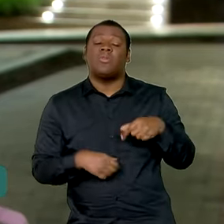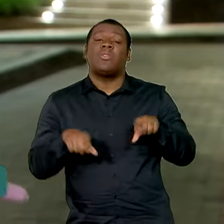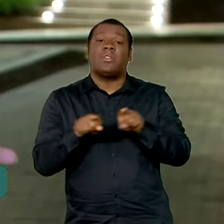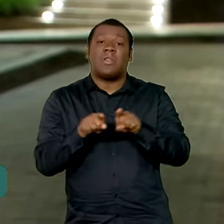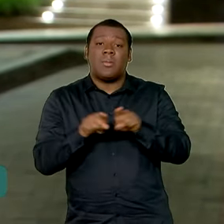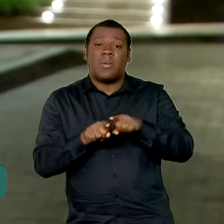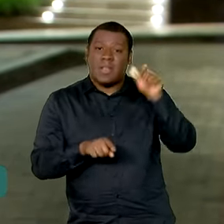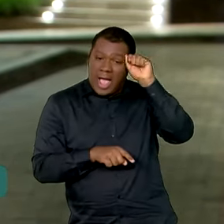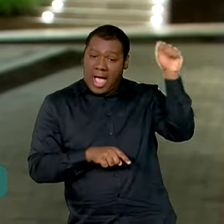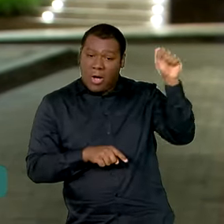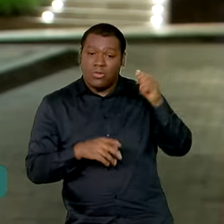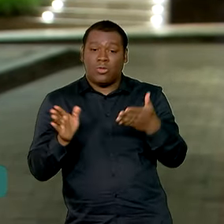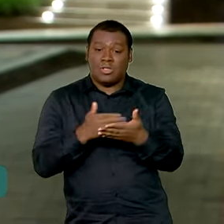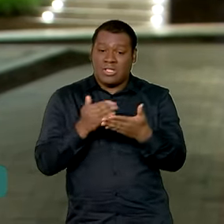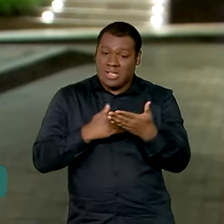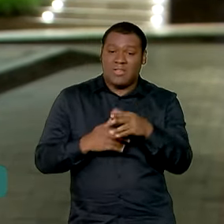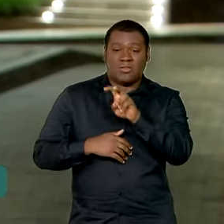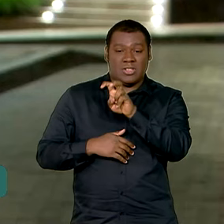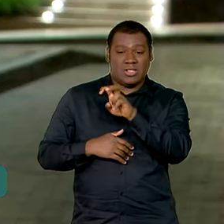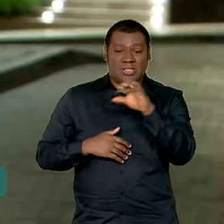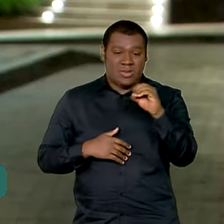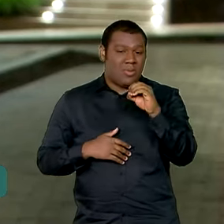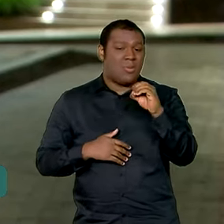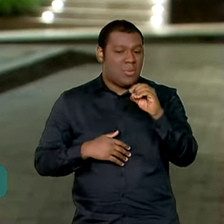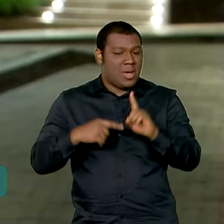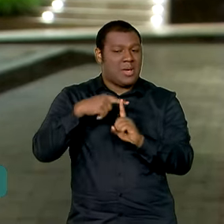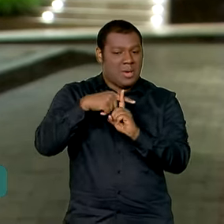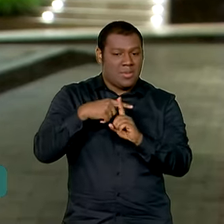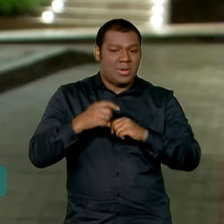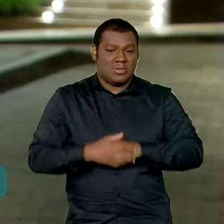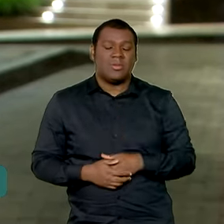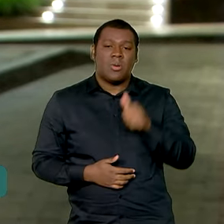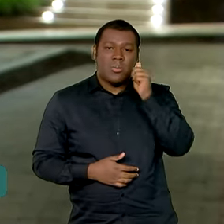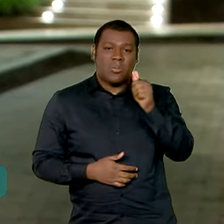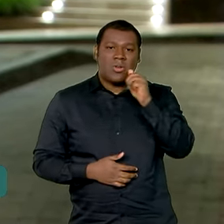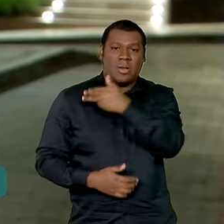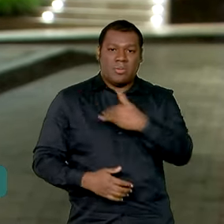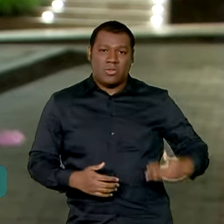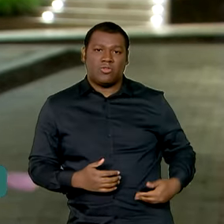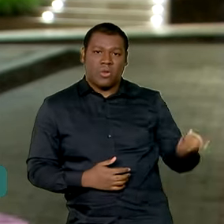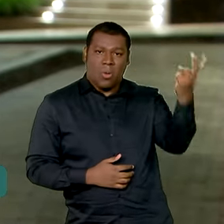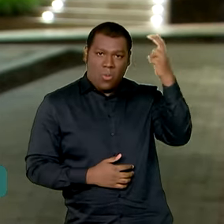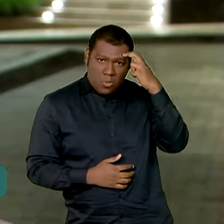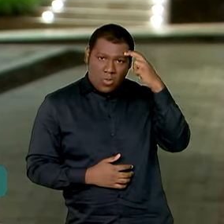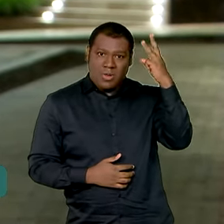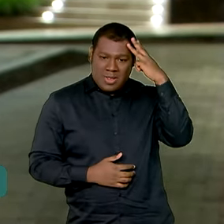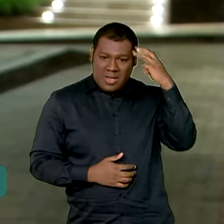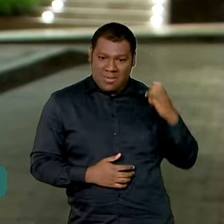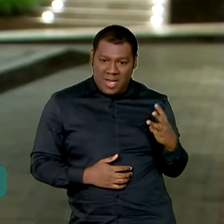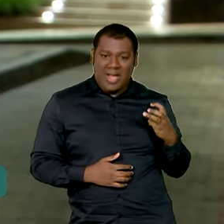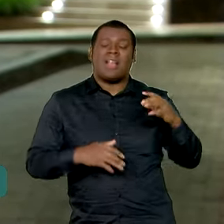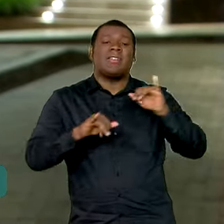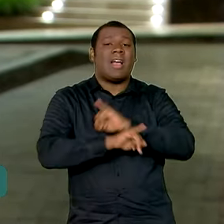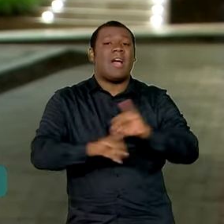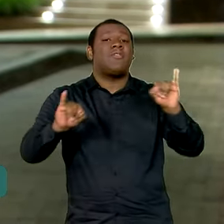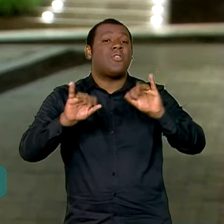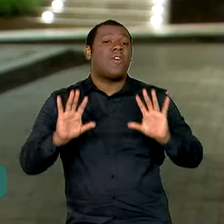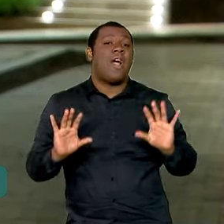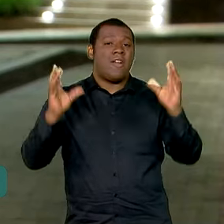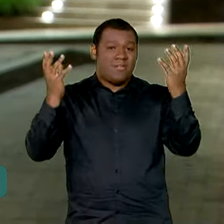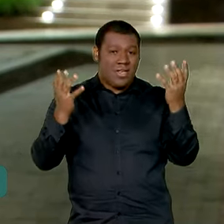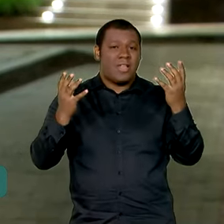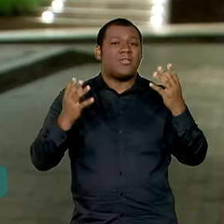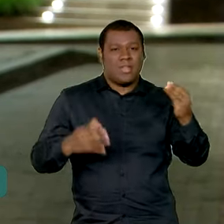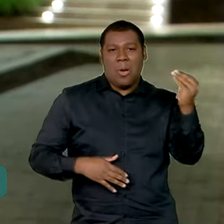escritores e artistas brasileiros. A ministra da Cultura, Margarete Menezes, afirmou que o evento é uma oportunidade de